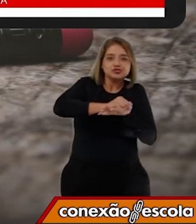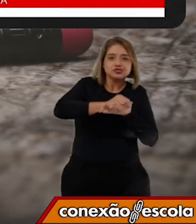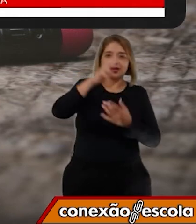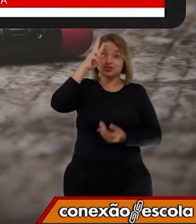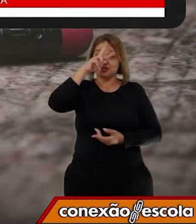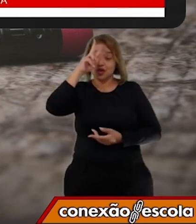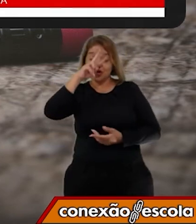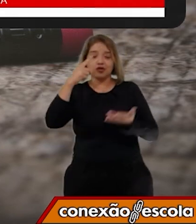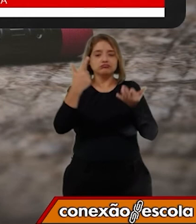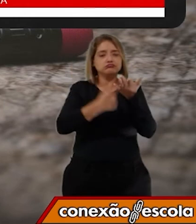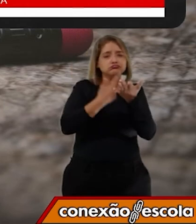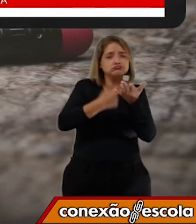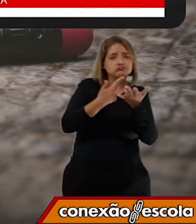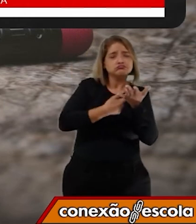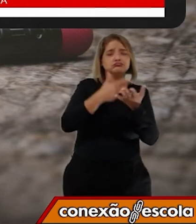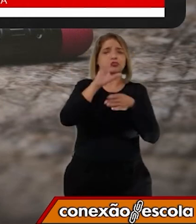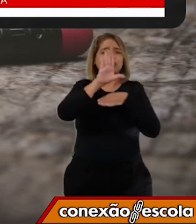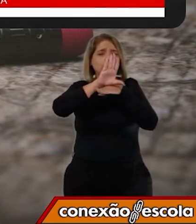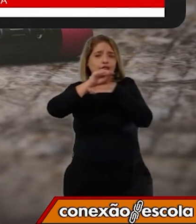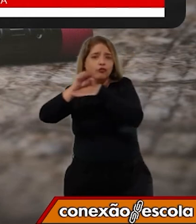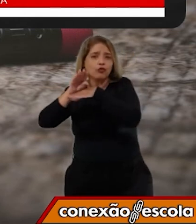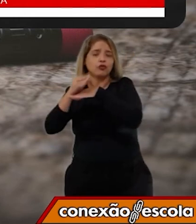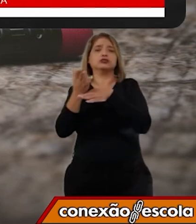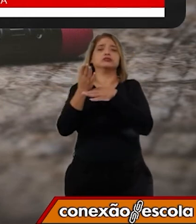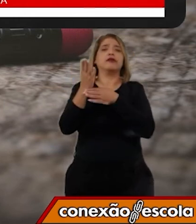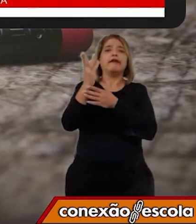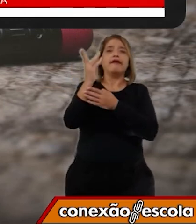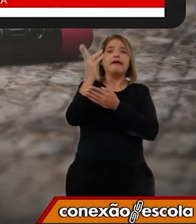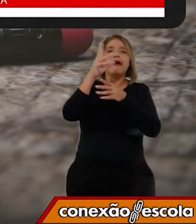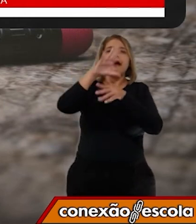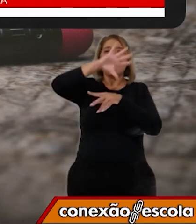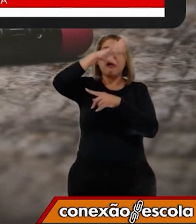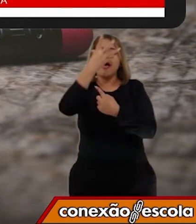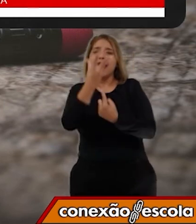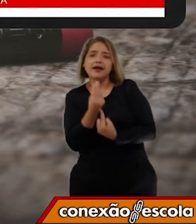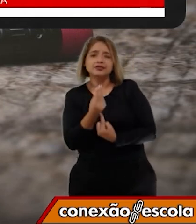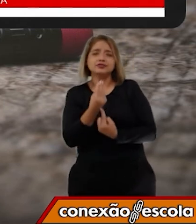livros, fotografias, obras de arte, etc.